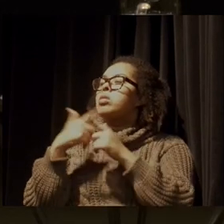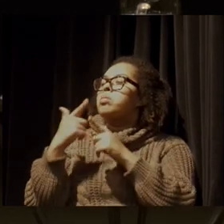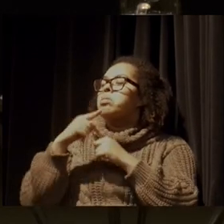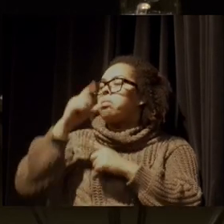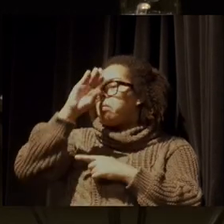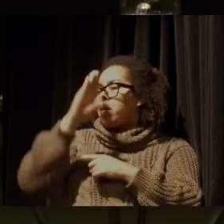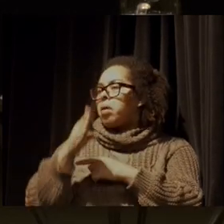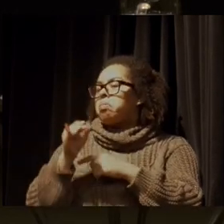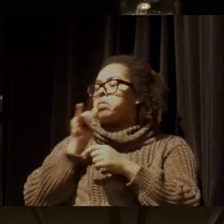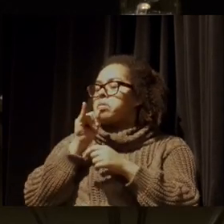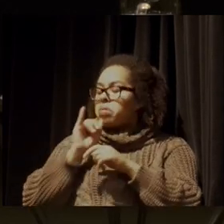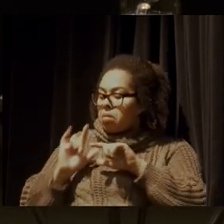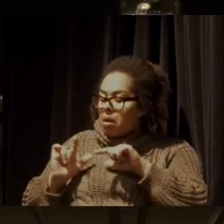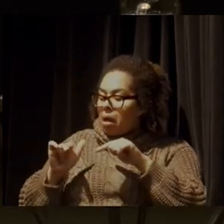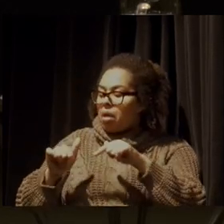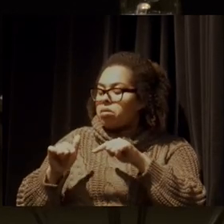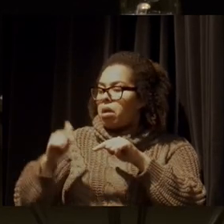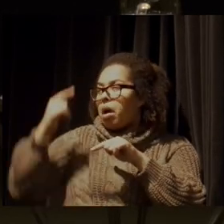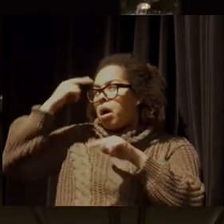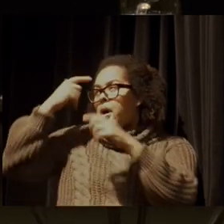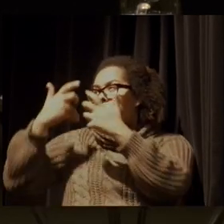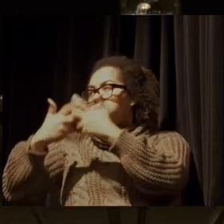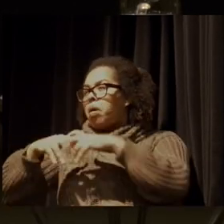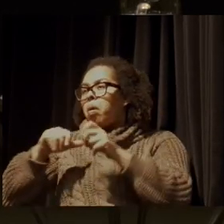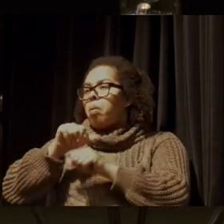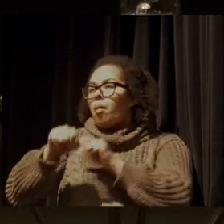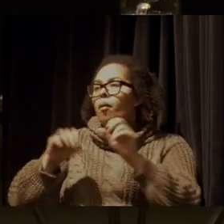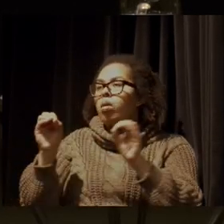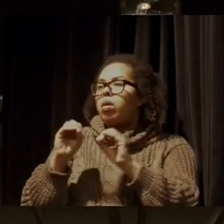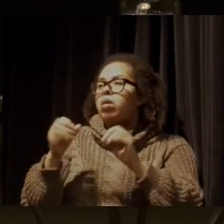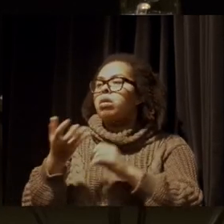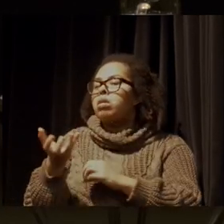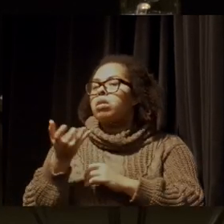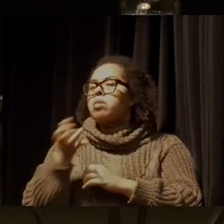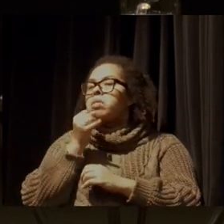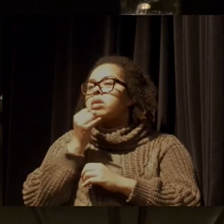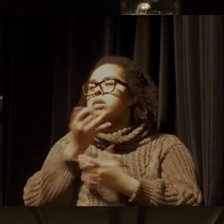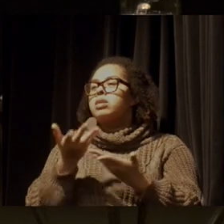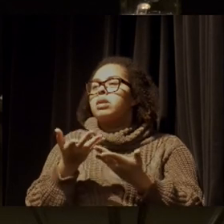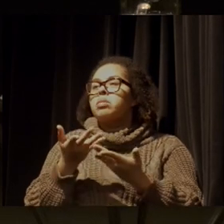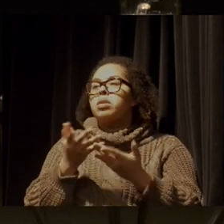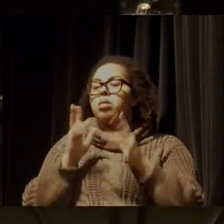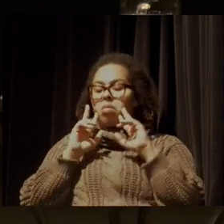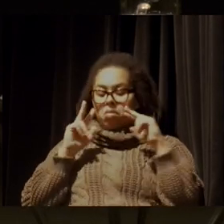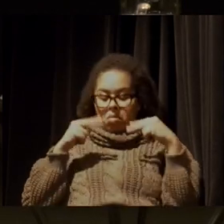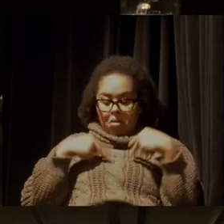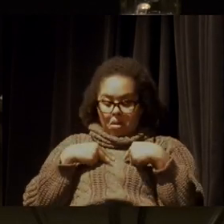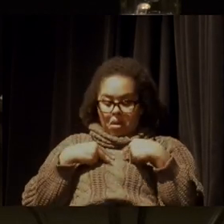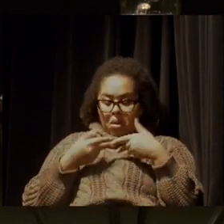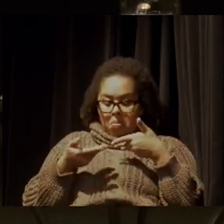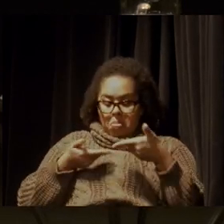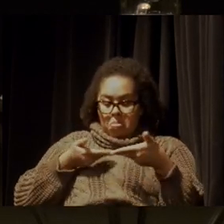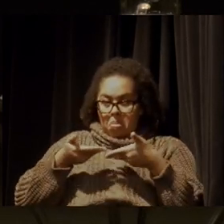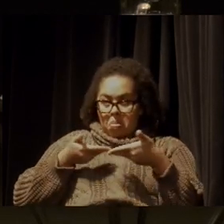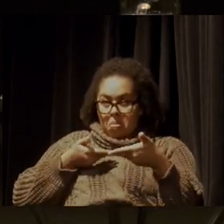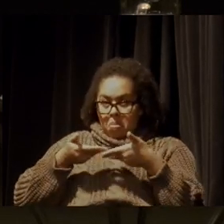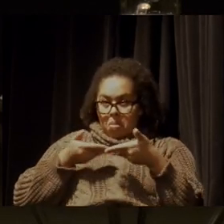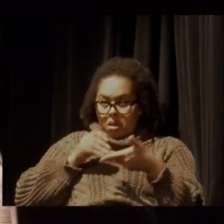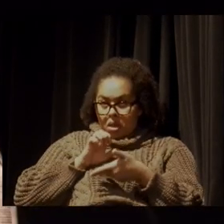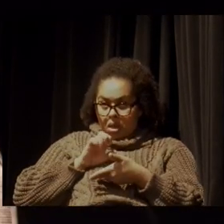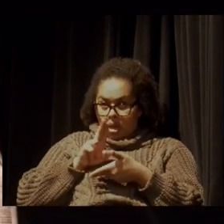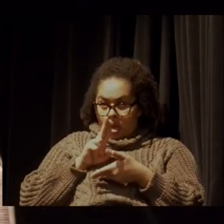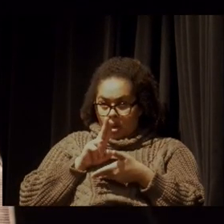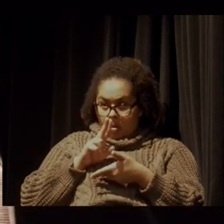suas ações e pensamentos é por causa da busca constante para agradar o seu eu? Também remetendo um